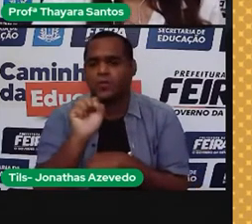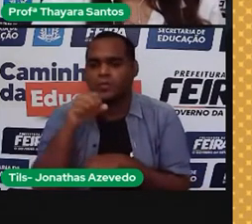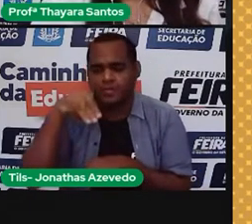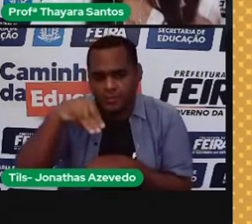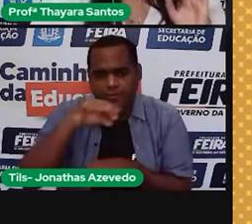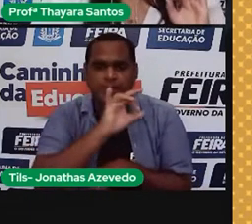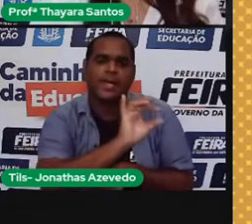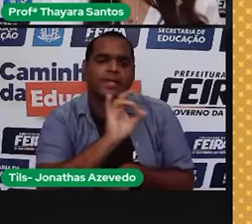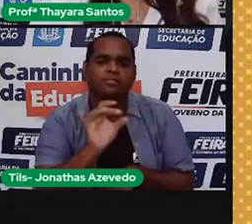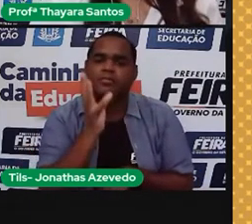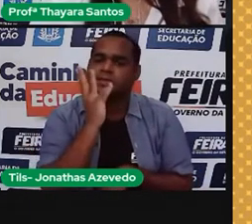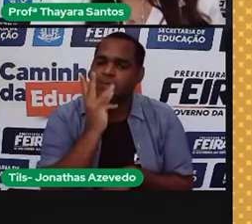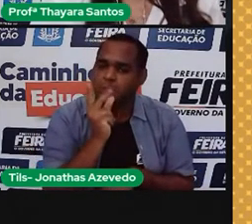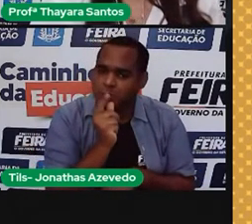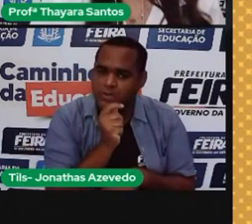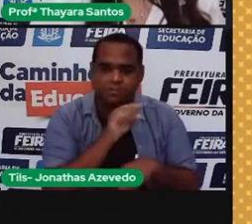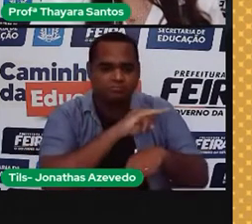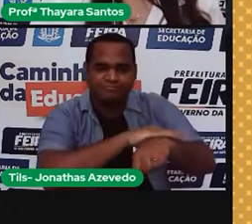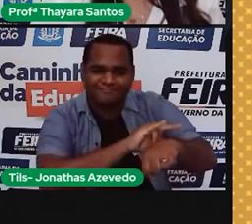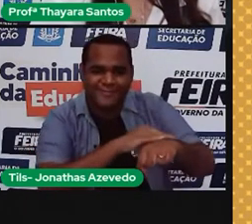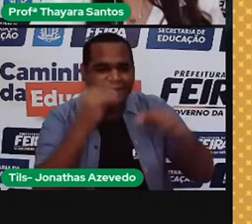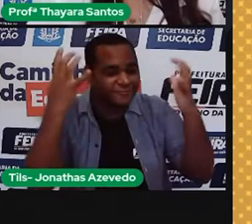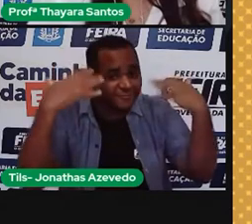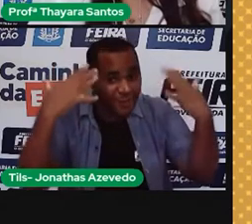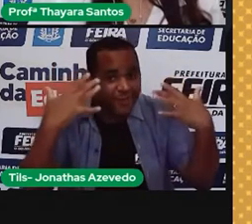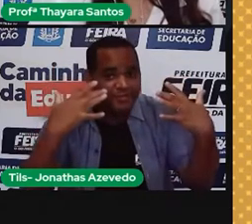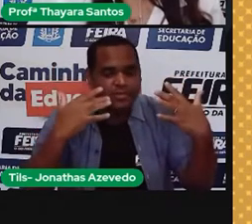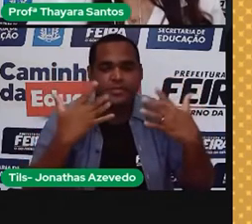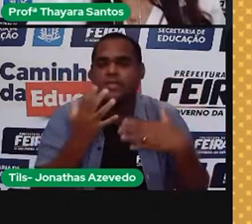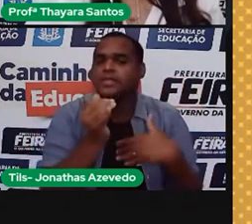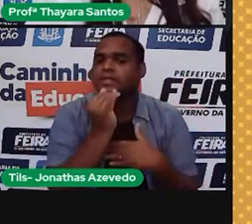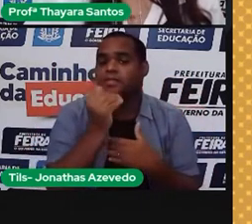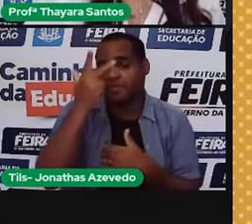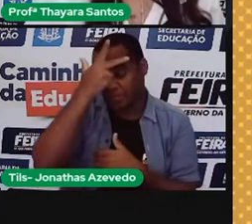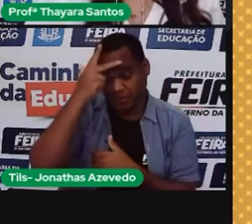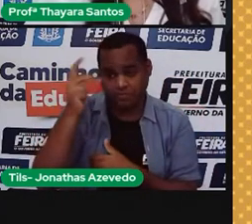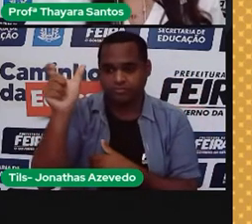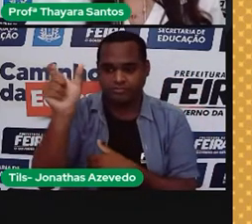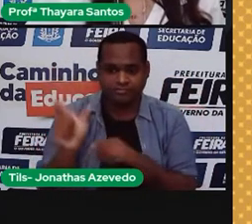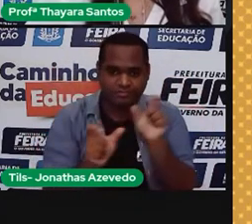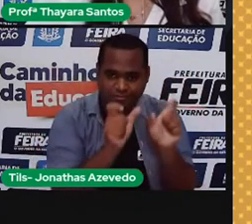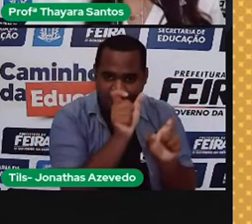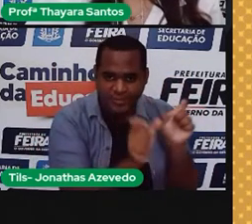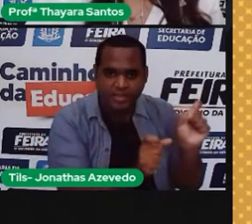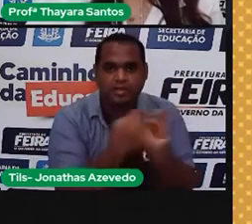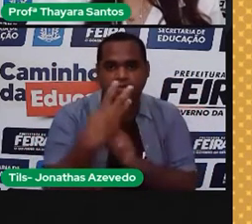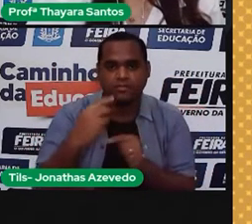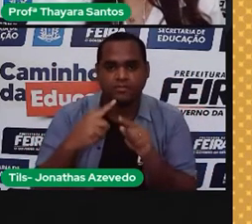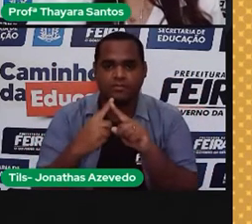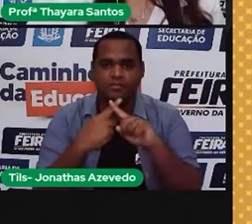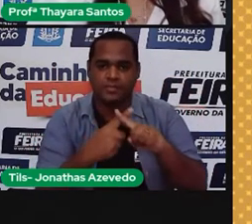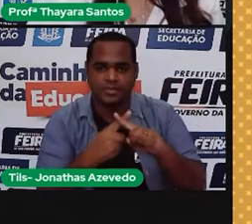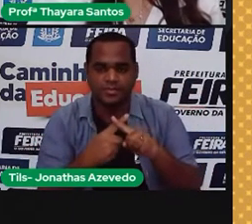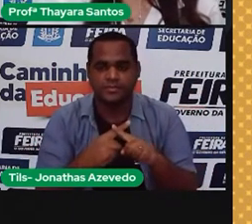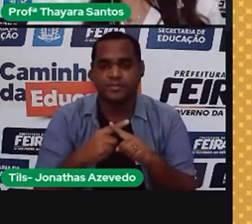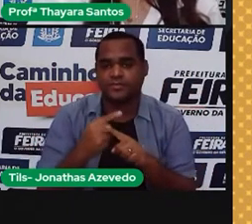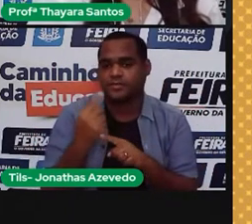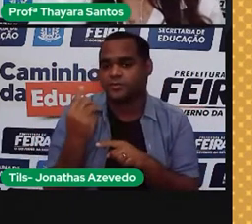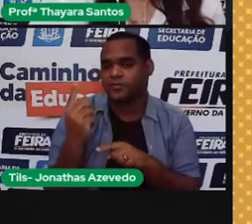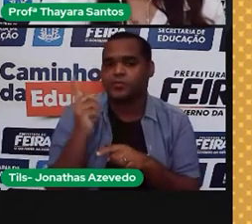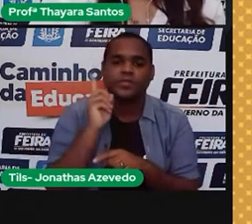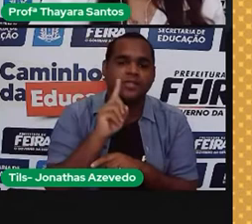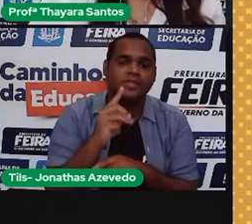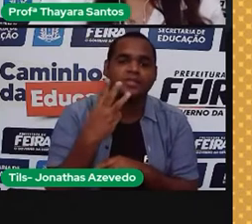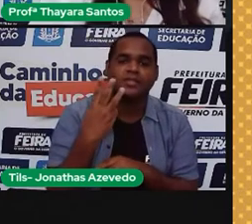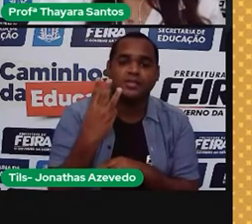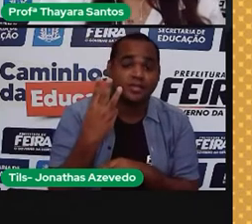calculozinho aqui, o foi que eu fiz? Peguei essas três pessoas, multipliquei por três banhos, que é o que elas tomam